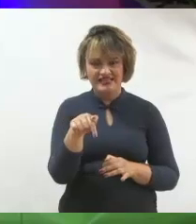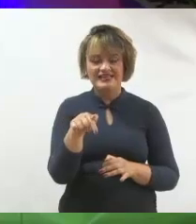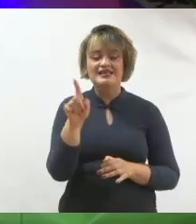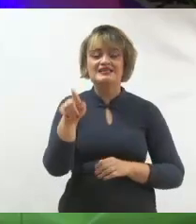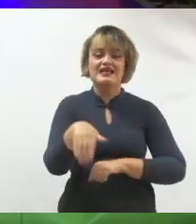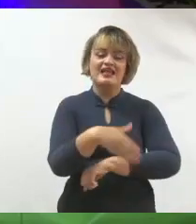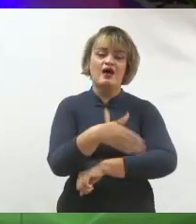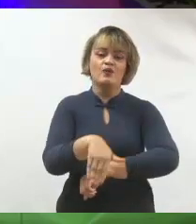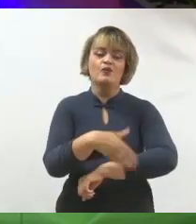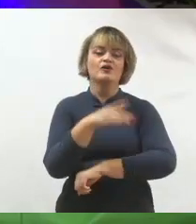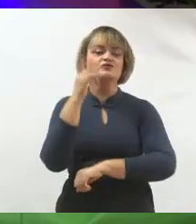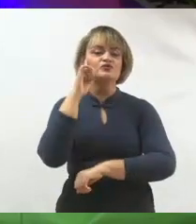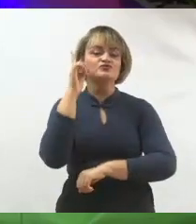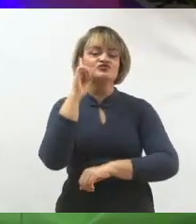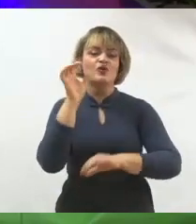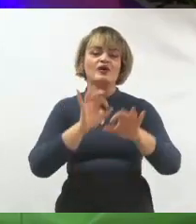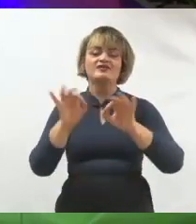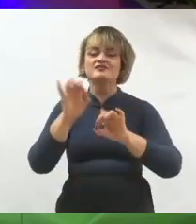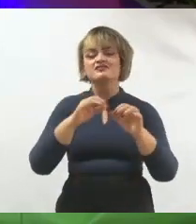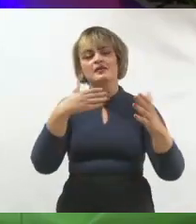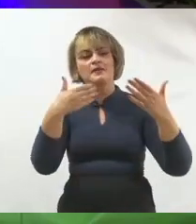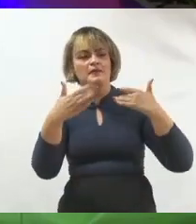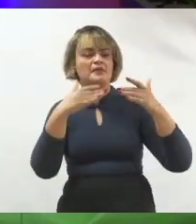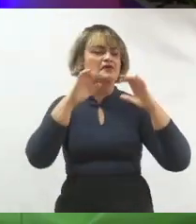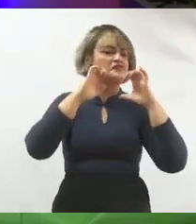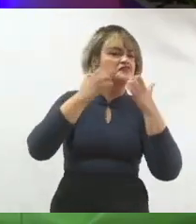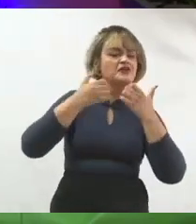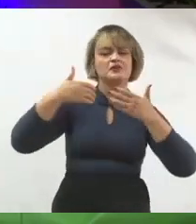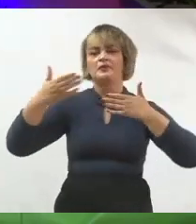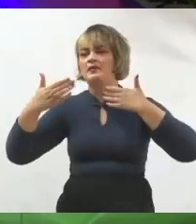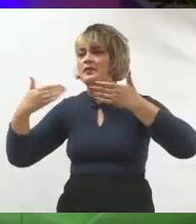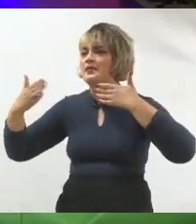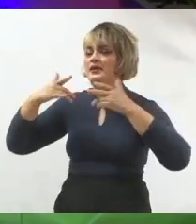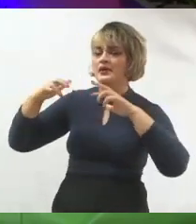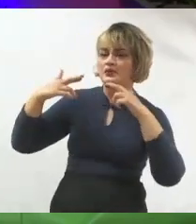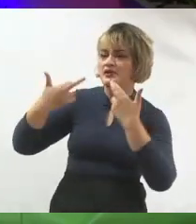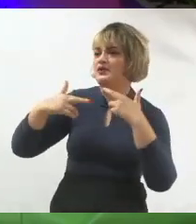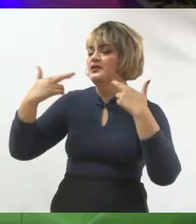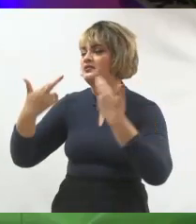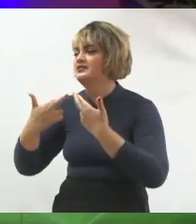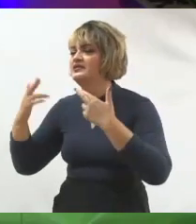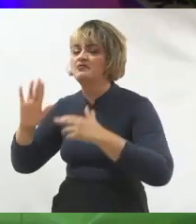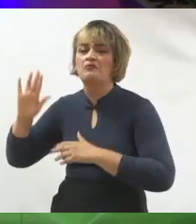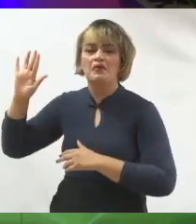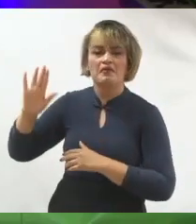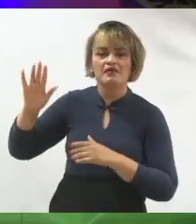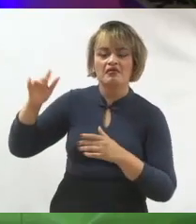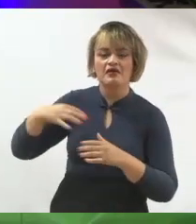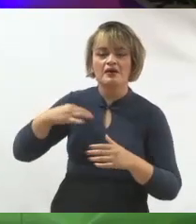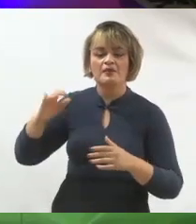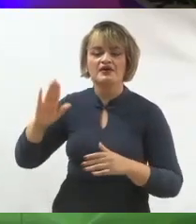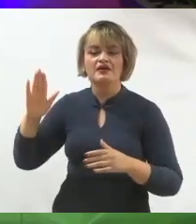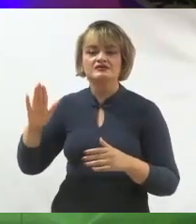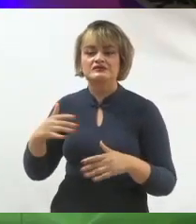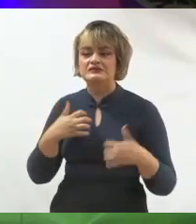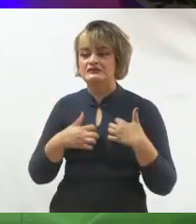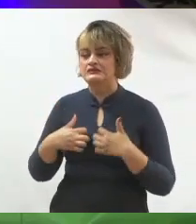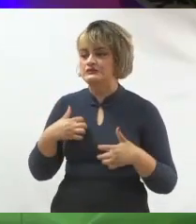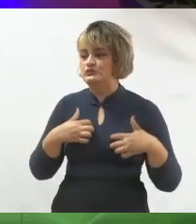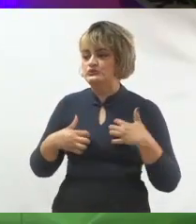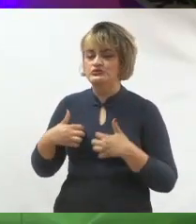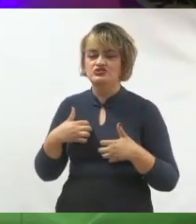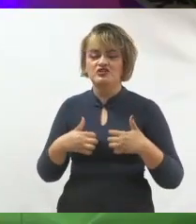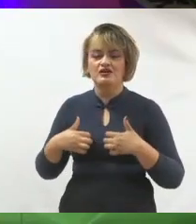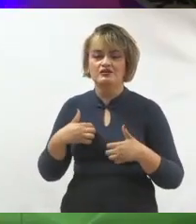na rua, todo dia, fazendo evento, conversando com as pessoas, fazendo reunião, fazendo pré-campanha ativa, e fica muito agoniado